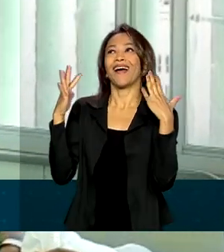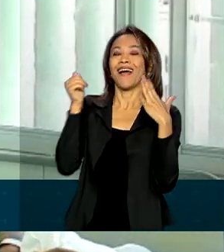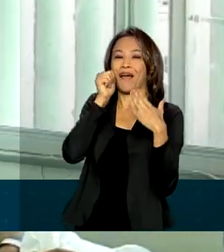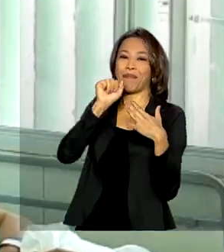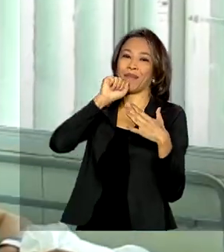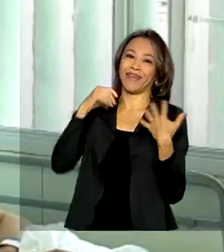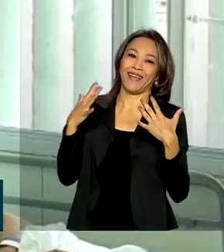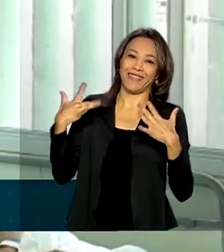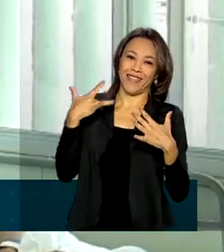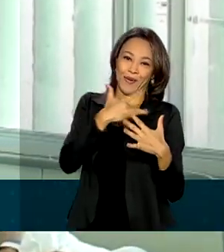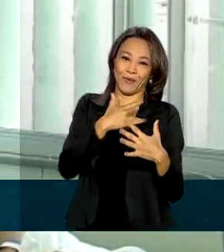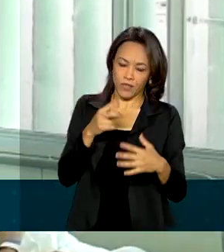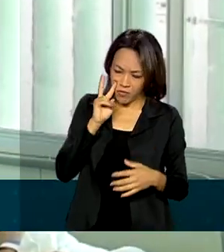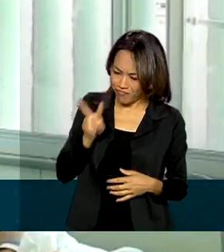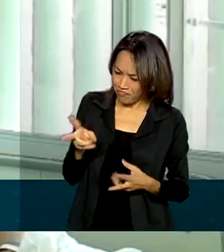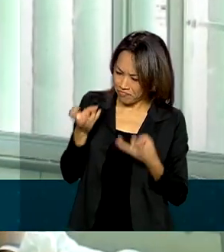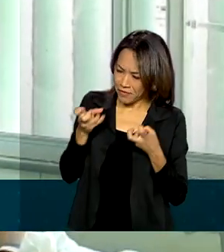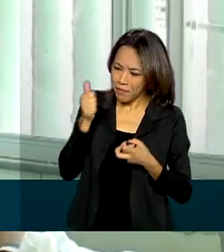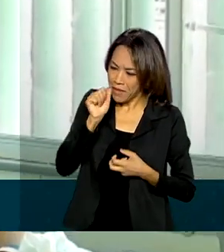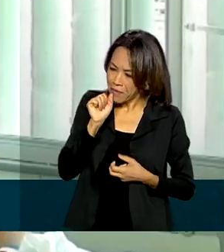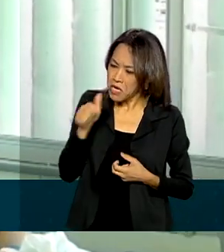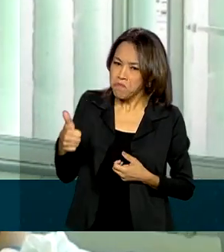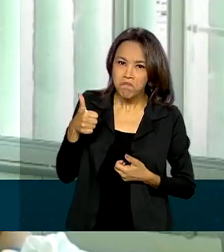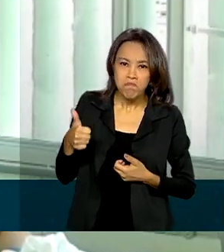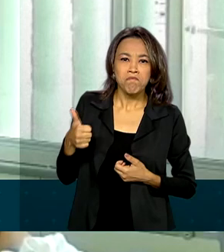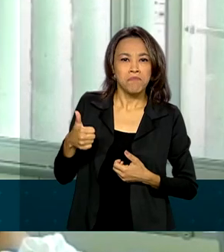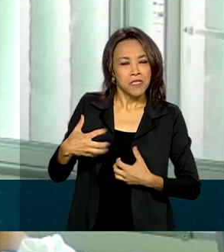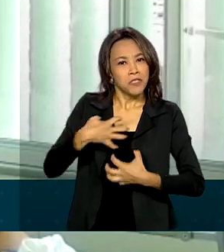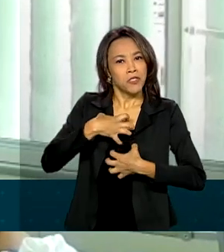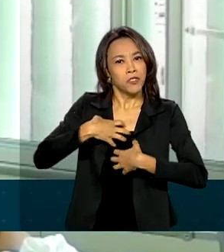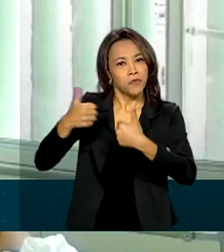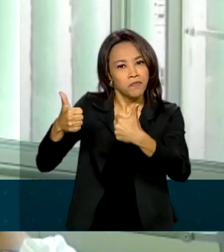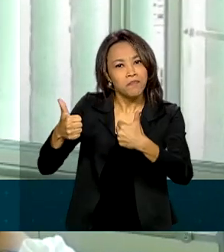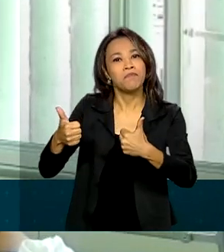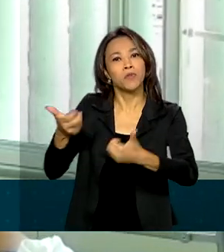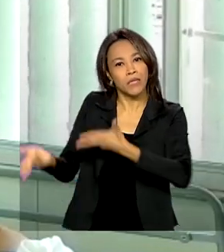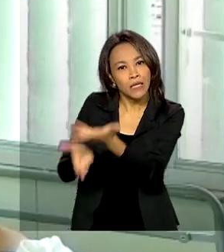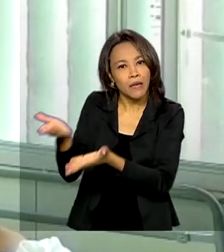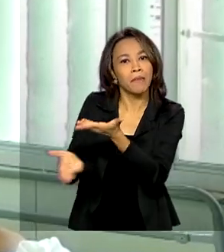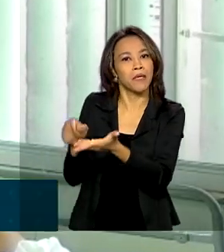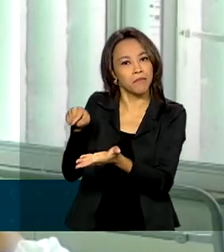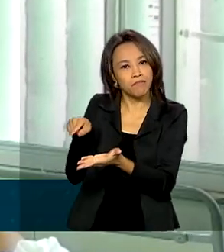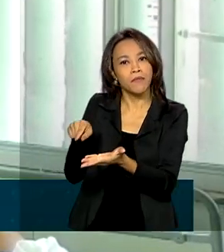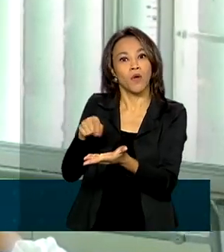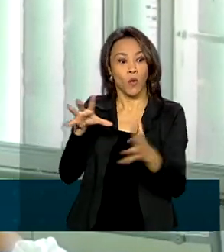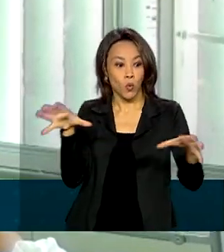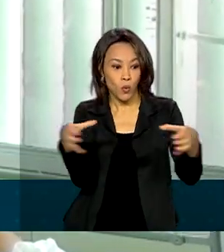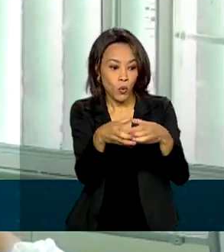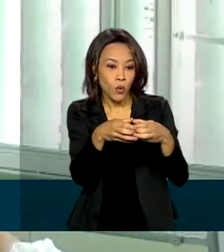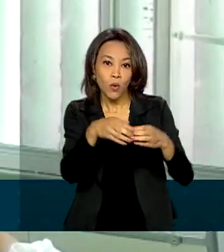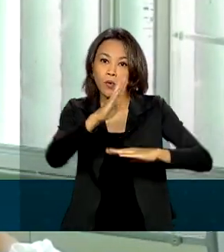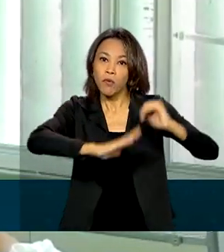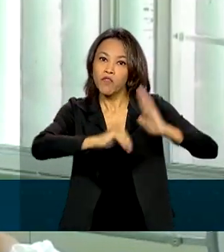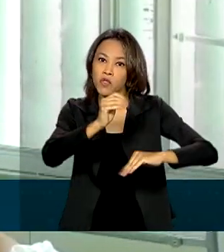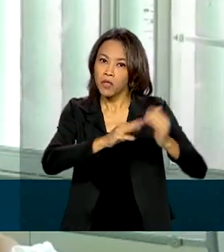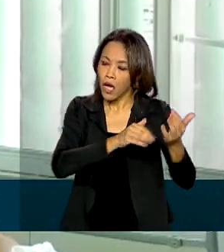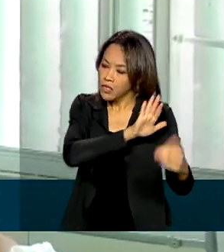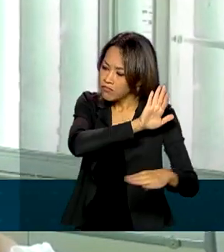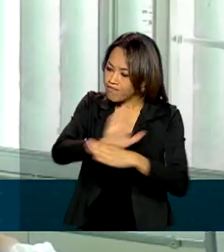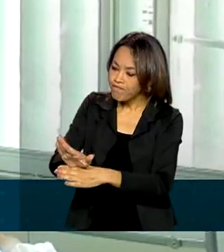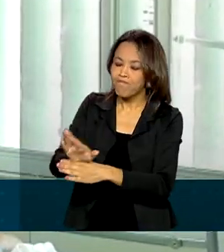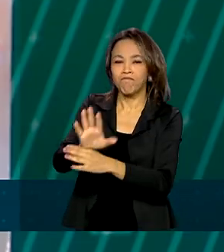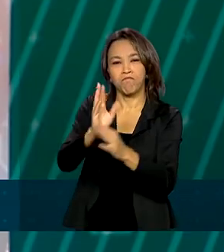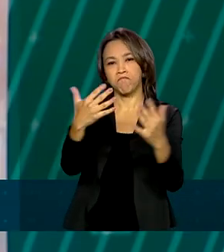Tenho sentido muita firmeza, muita confiança aqui no tratamento dela. A equipe médica, para mim, é excelente, está de